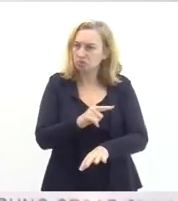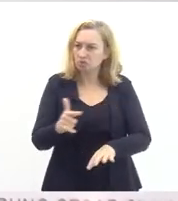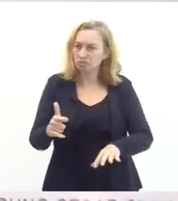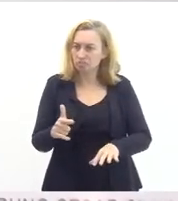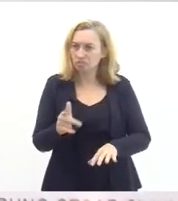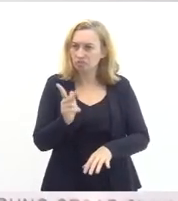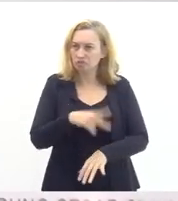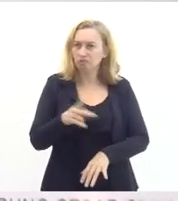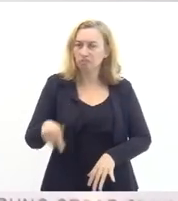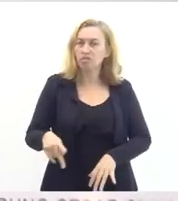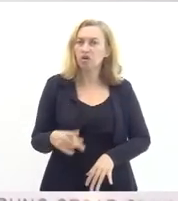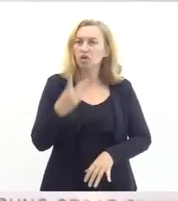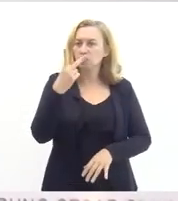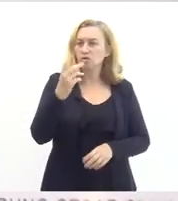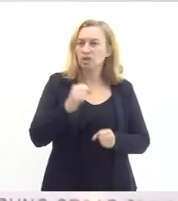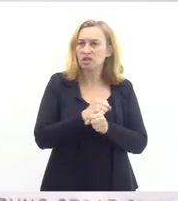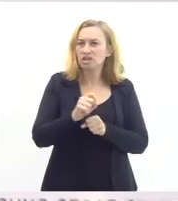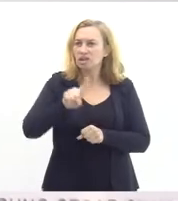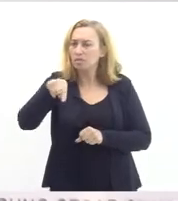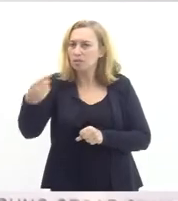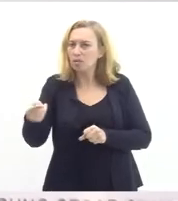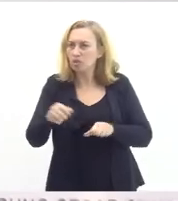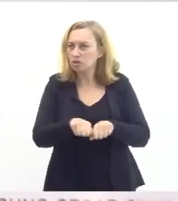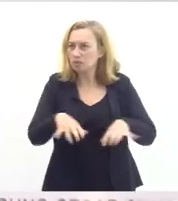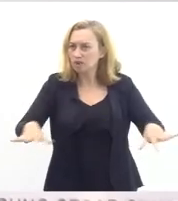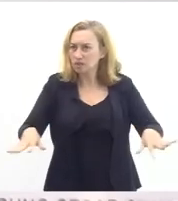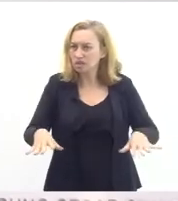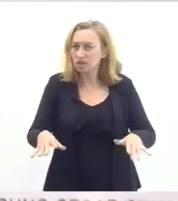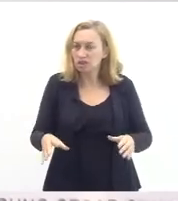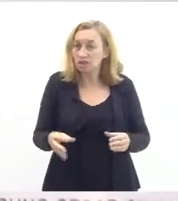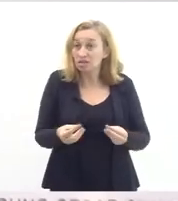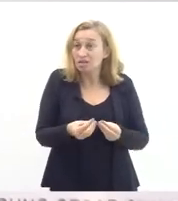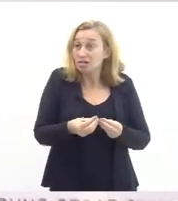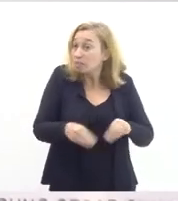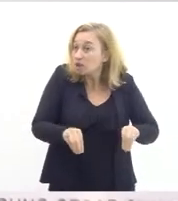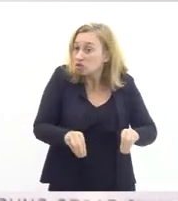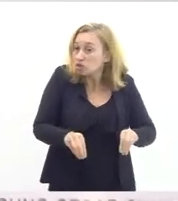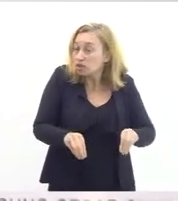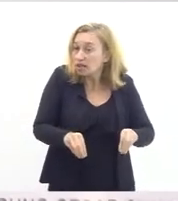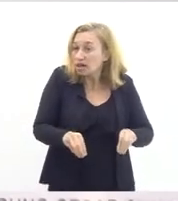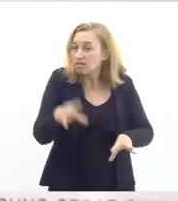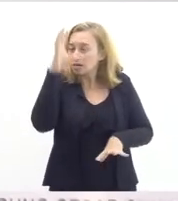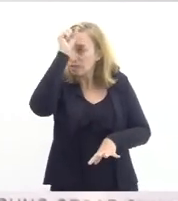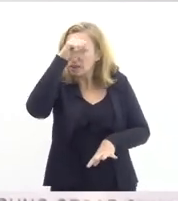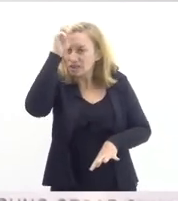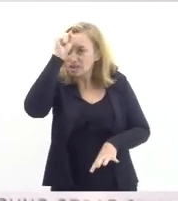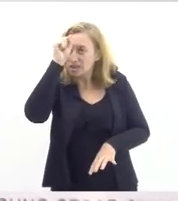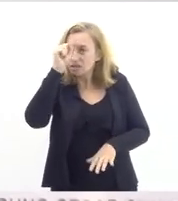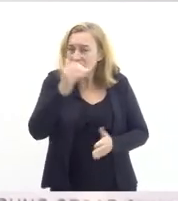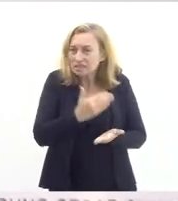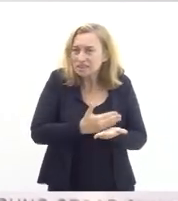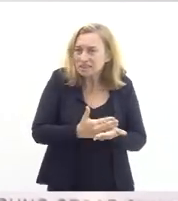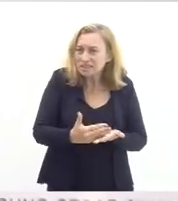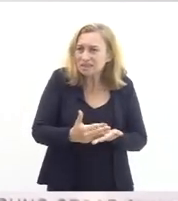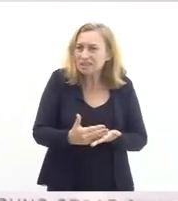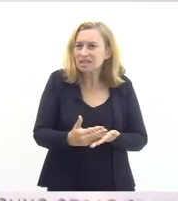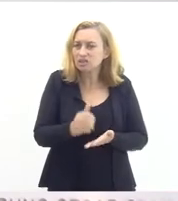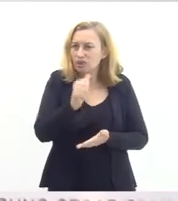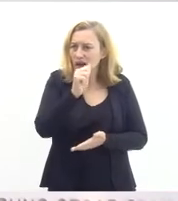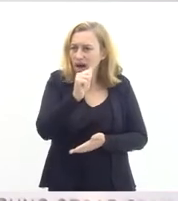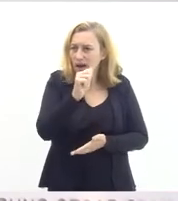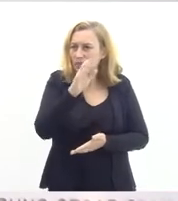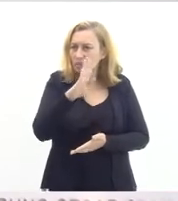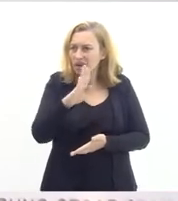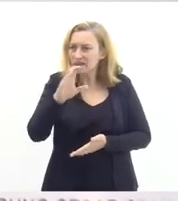de pandemia estão com graves deficiências na sua aprendizagem são alunos em fase de alfabetização são alunos que não estão